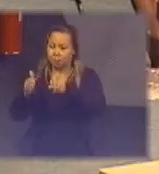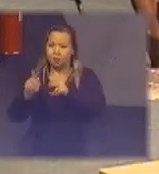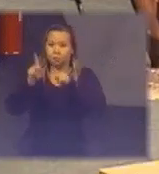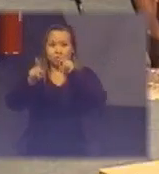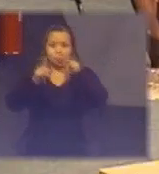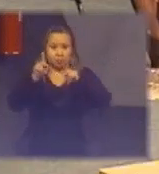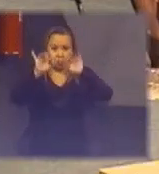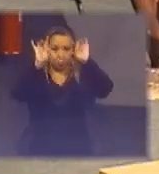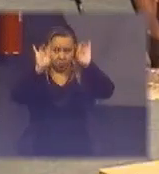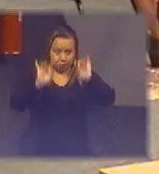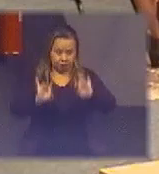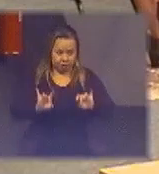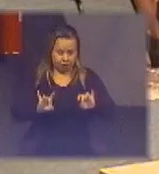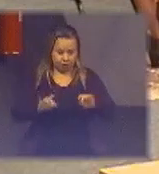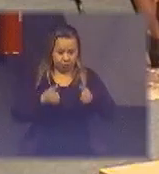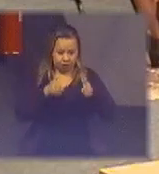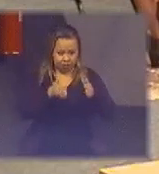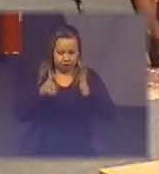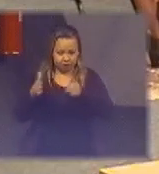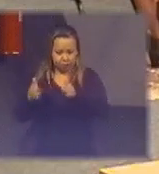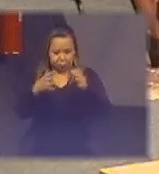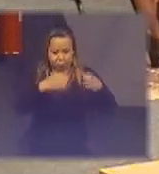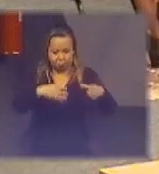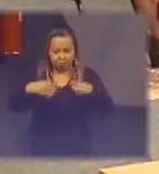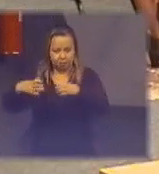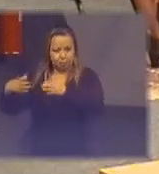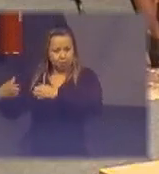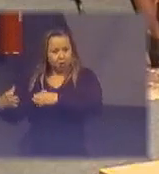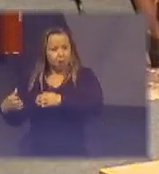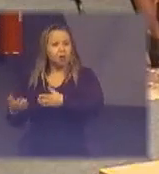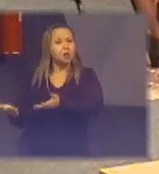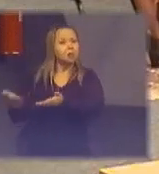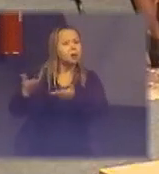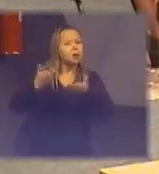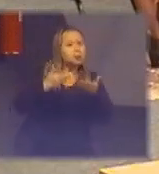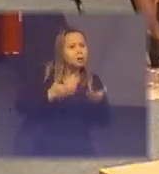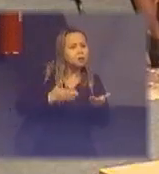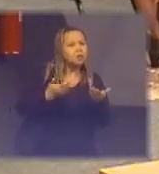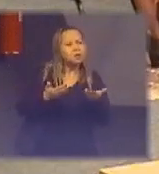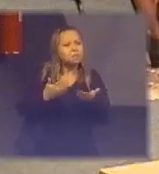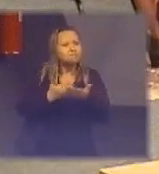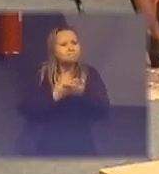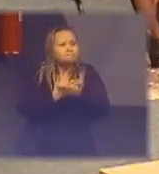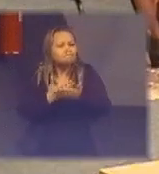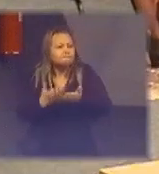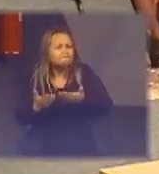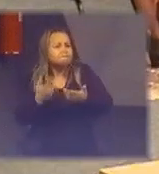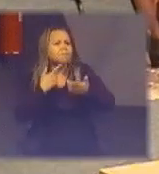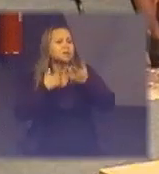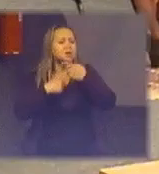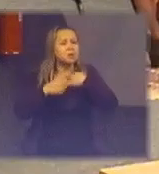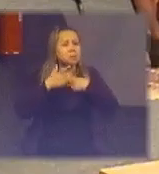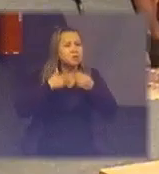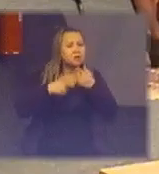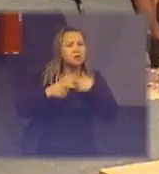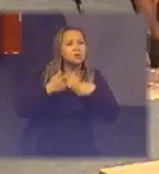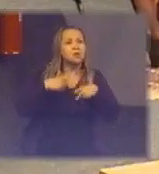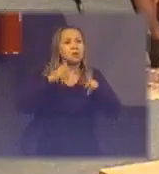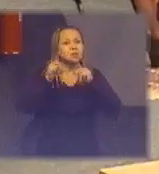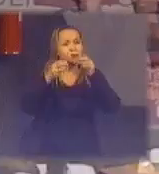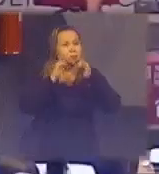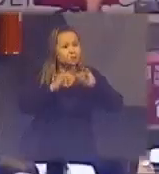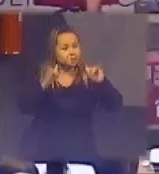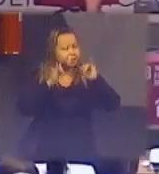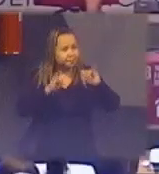específicos e ao mesmo tempo a gente trazer essa abertura da regulamentação e das normas que a gente tem e aproveito a sua